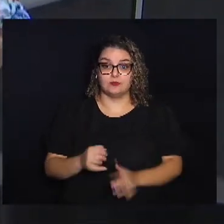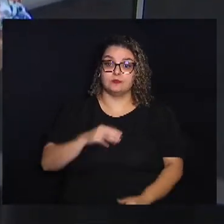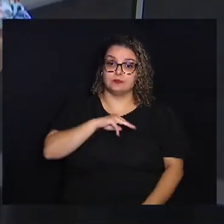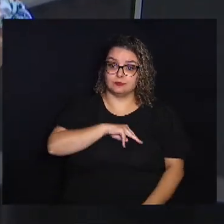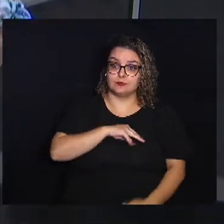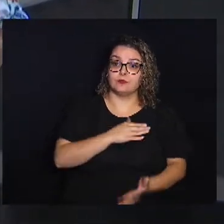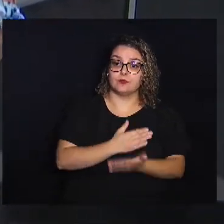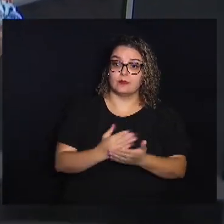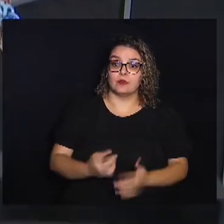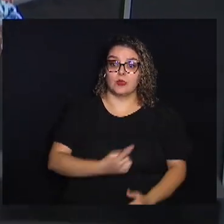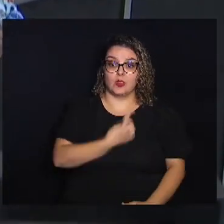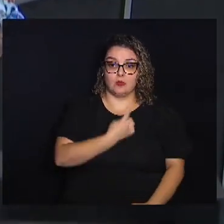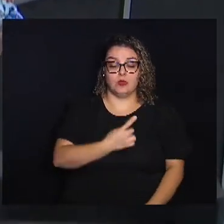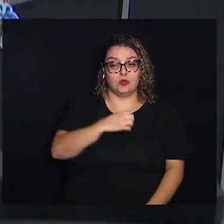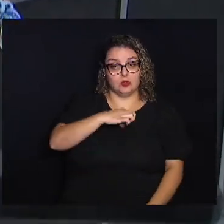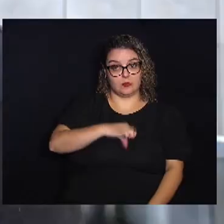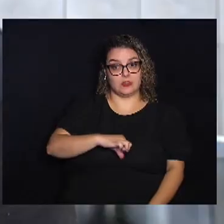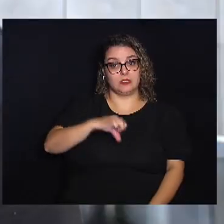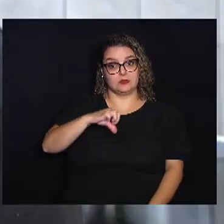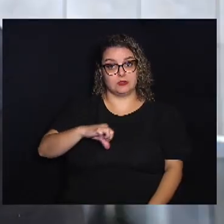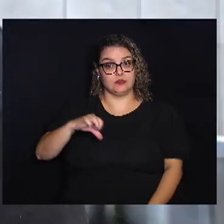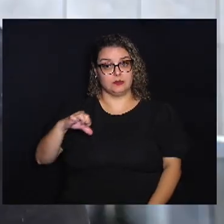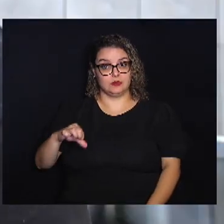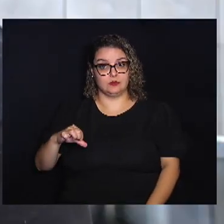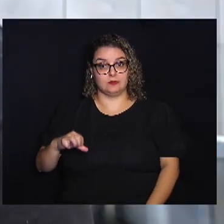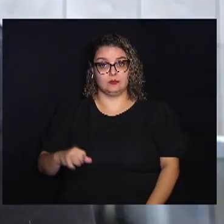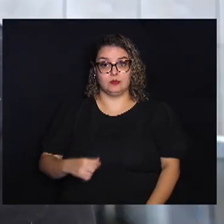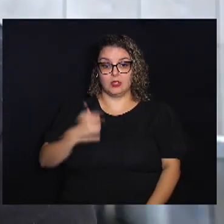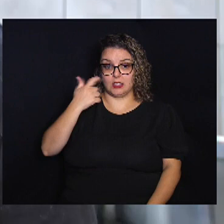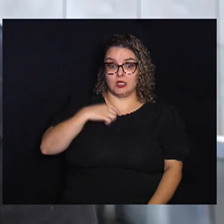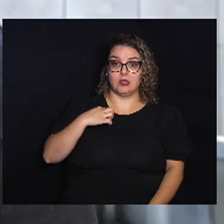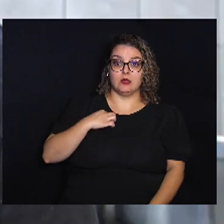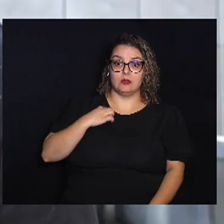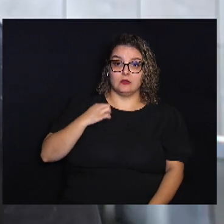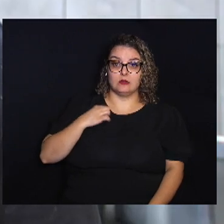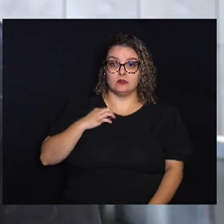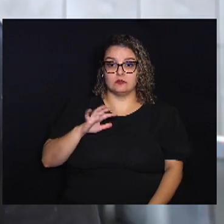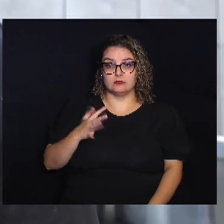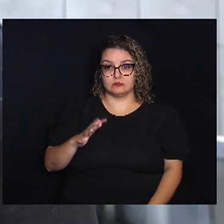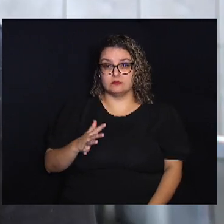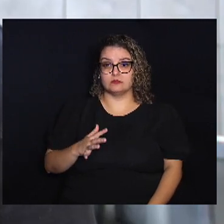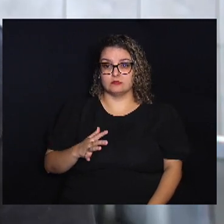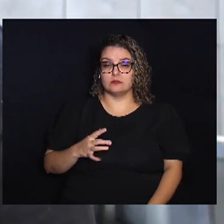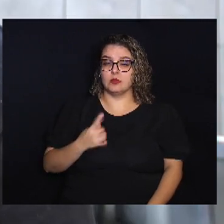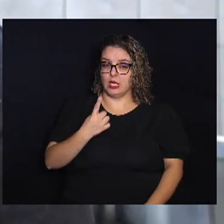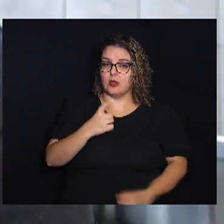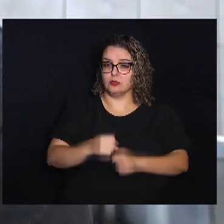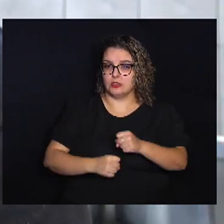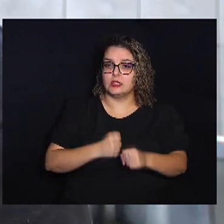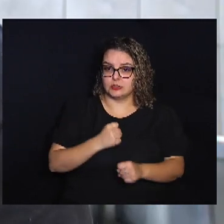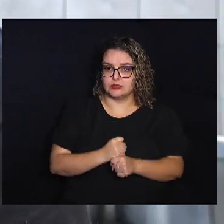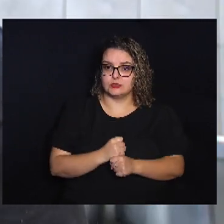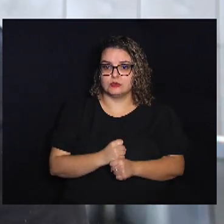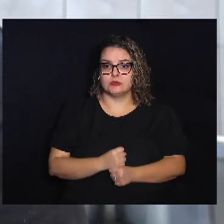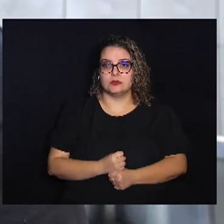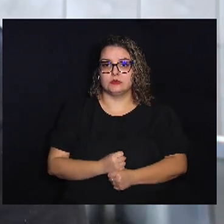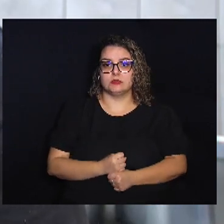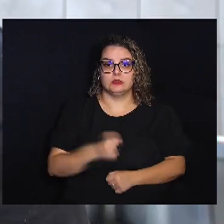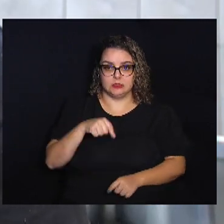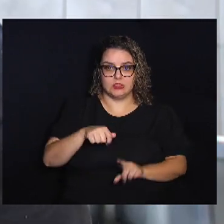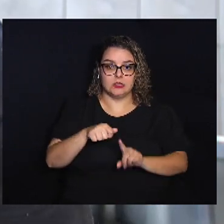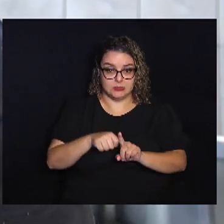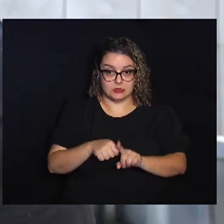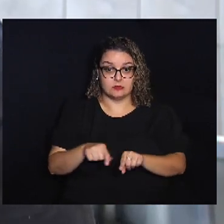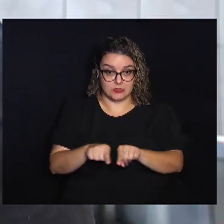começou em 1999 Eu estou voluntário aqui já fez um ano Nesse mês,